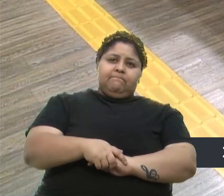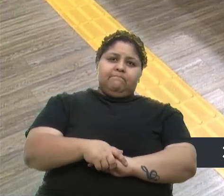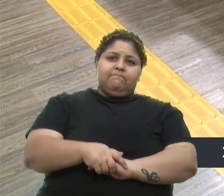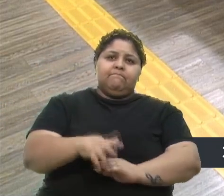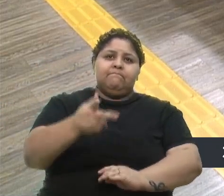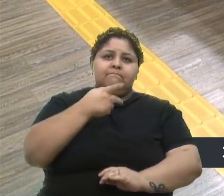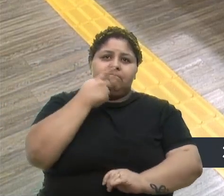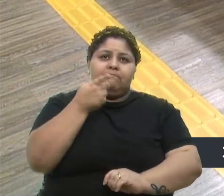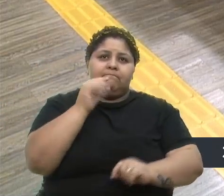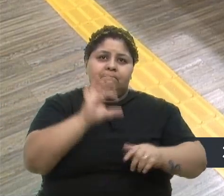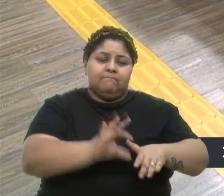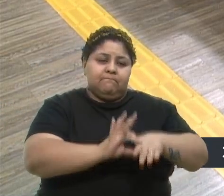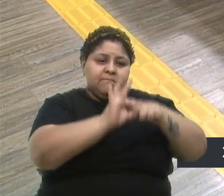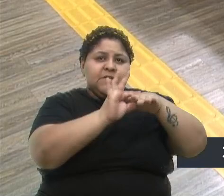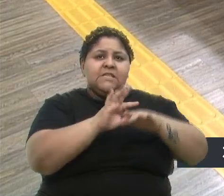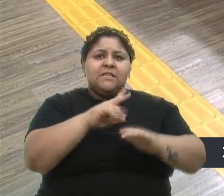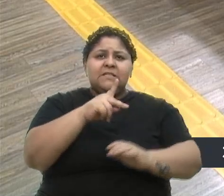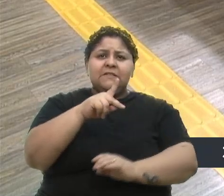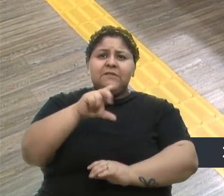líder ao PSB.